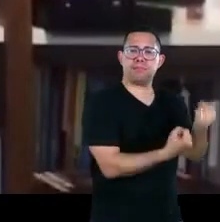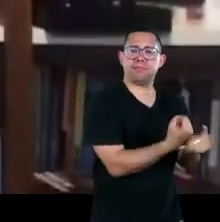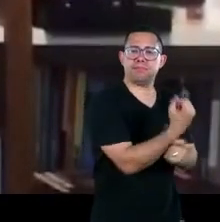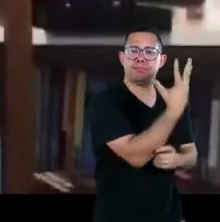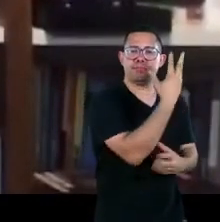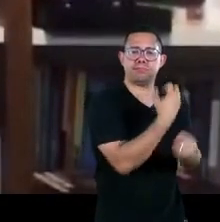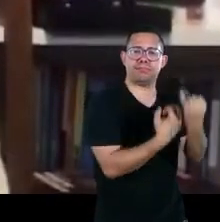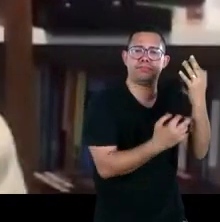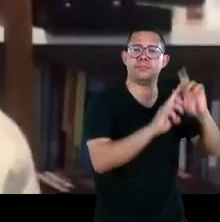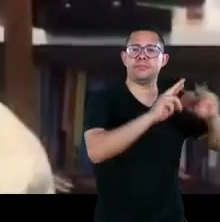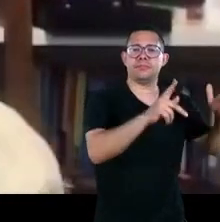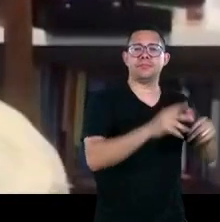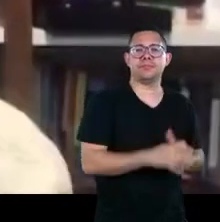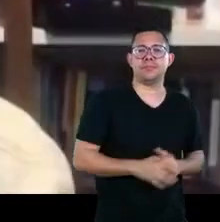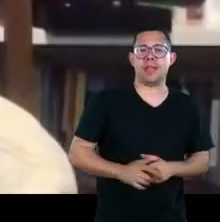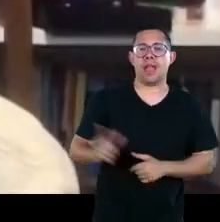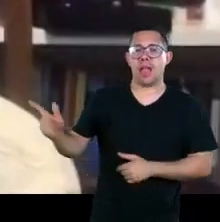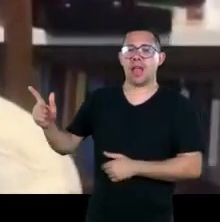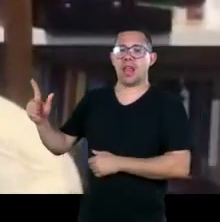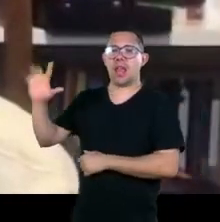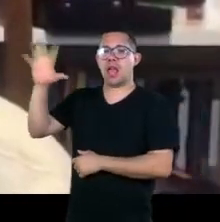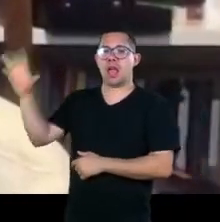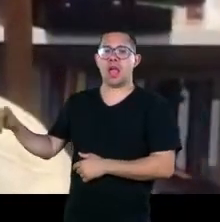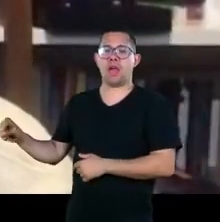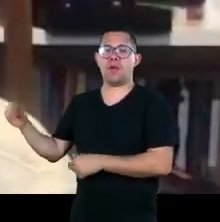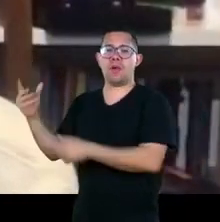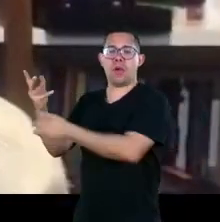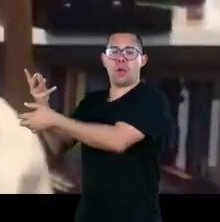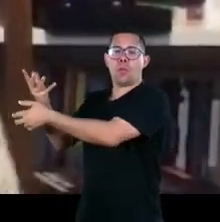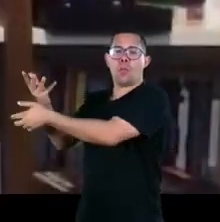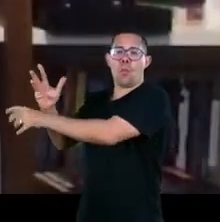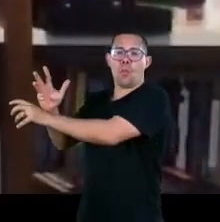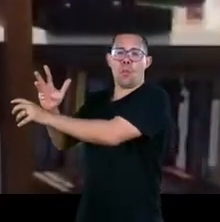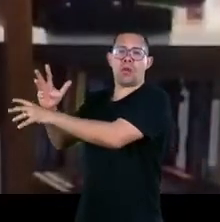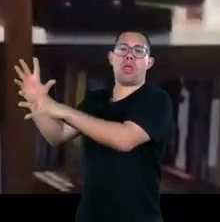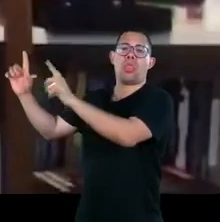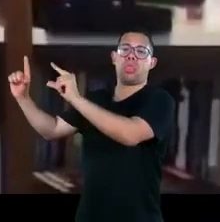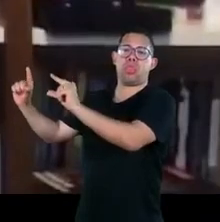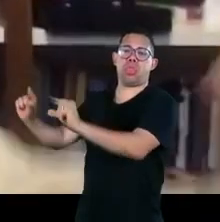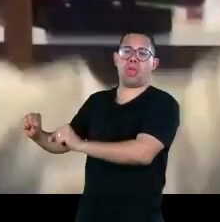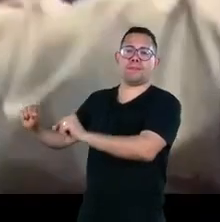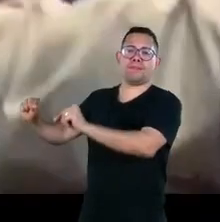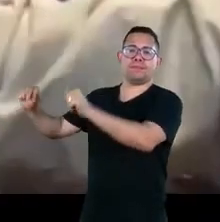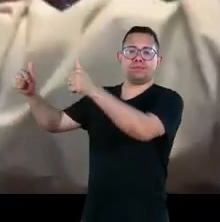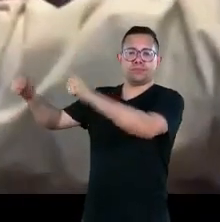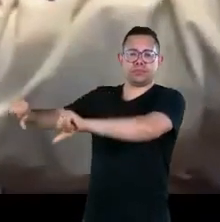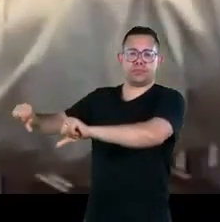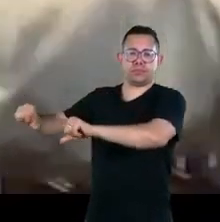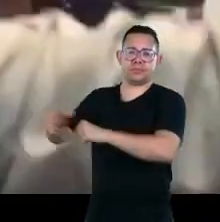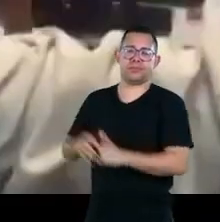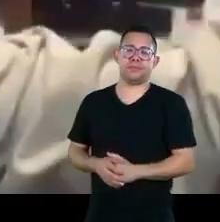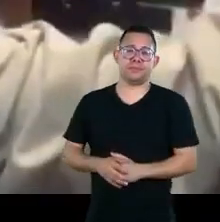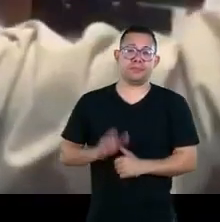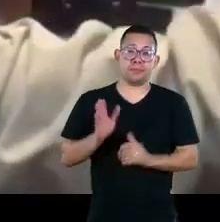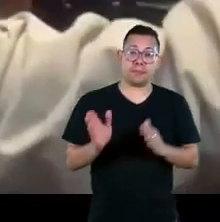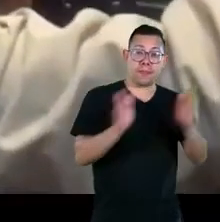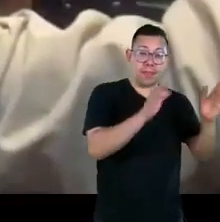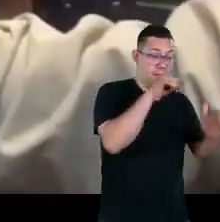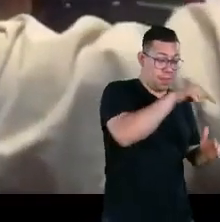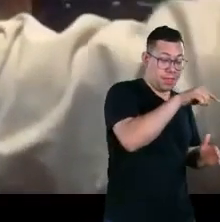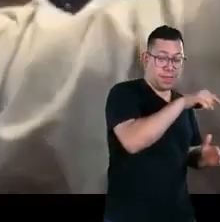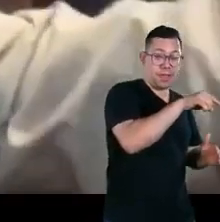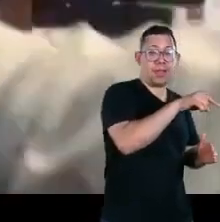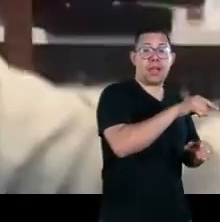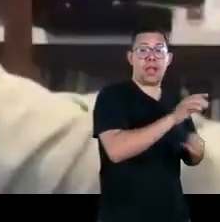simpatia disse olha a batata salvou a Europa a batata é dos Andes dizendo aqui na América